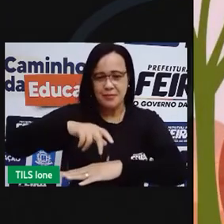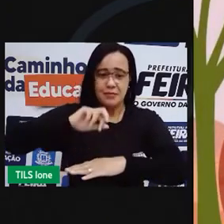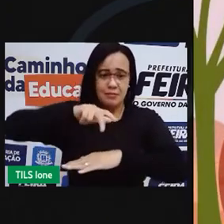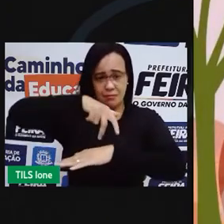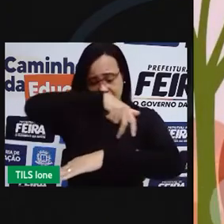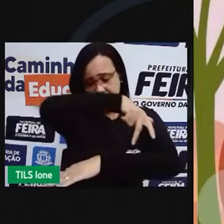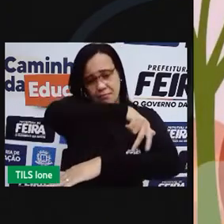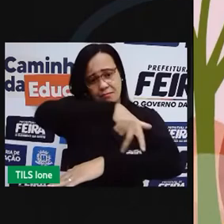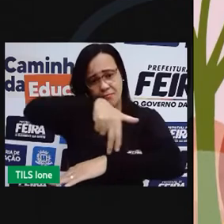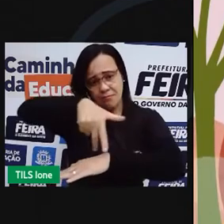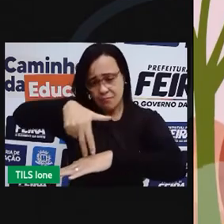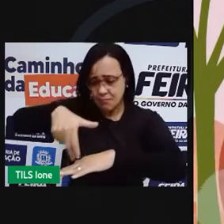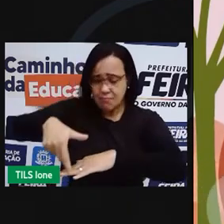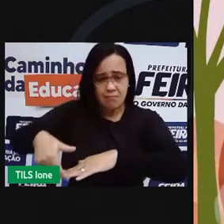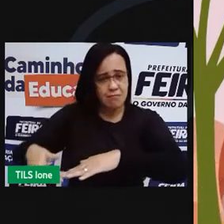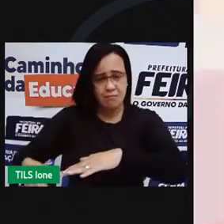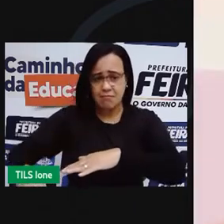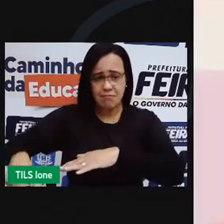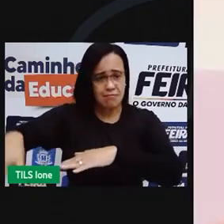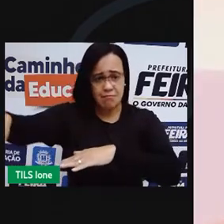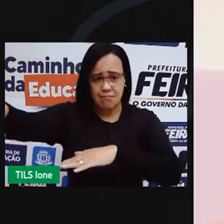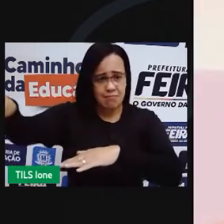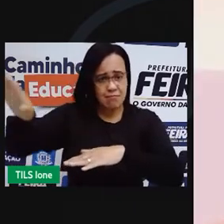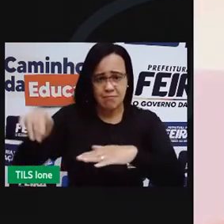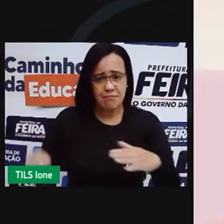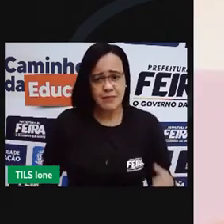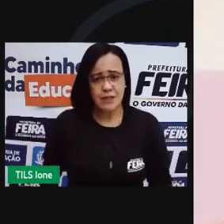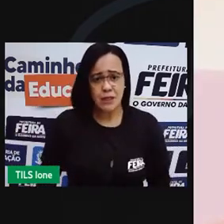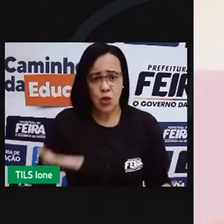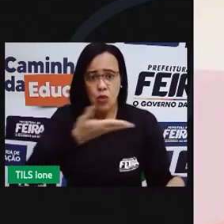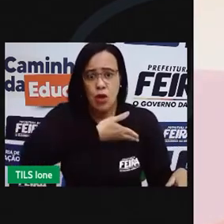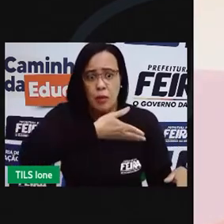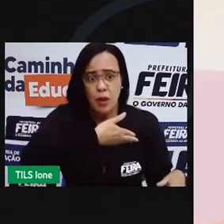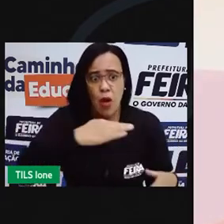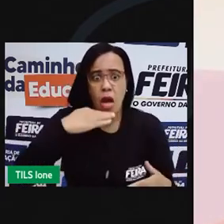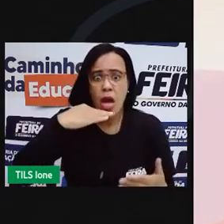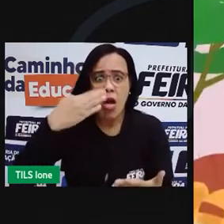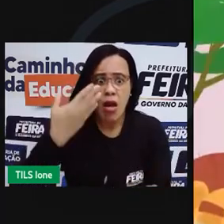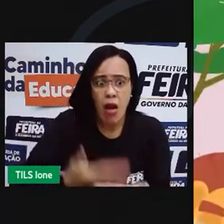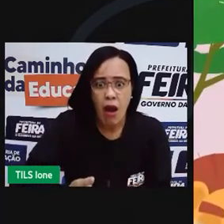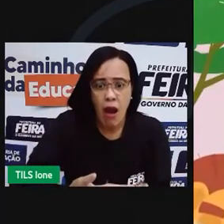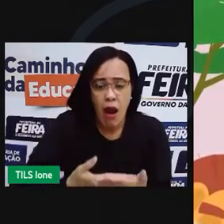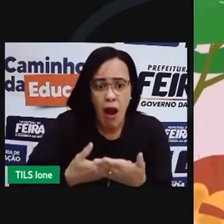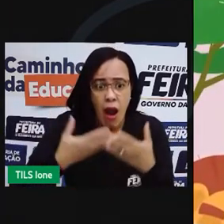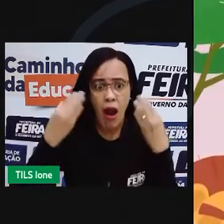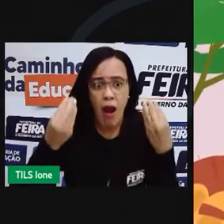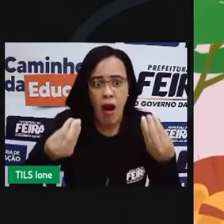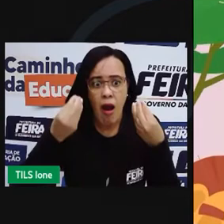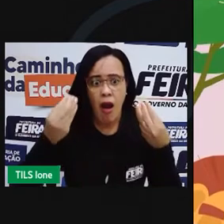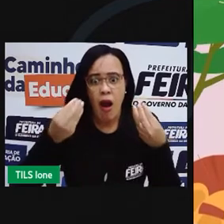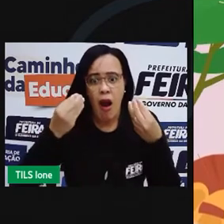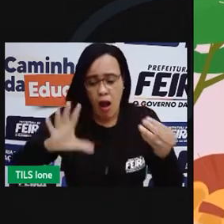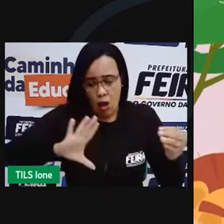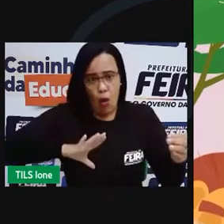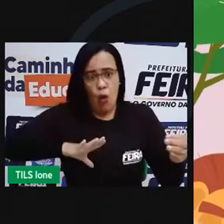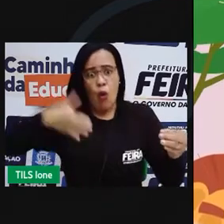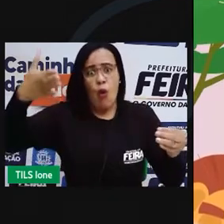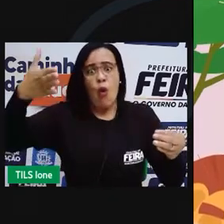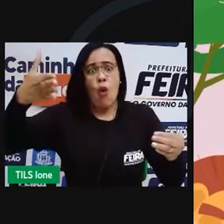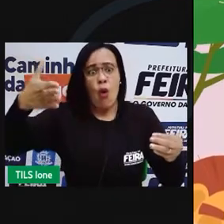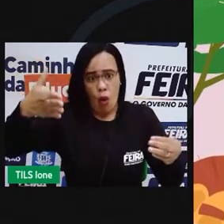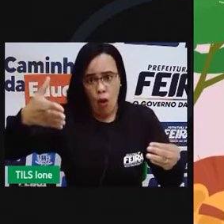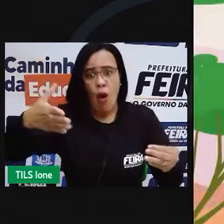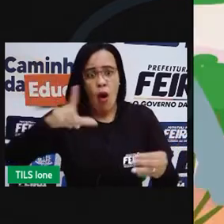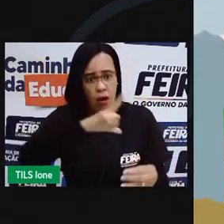Terminando, o ratinho desce do leão e os amigos dele estavam muito surpresos com a coragem e ousadia do